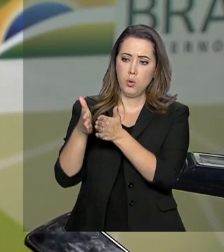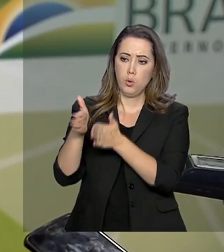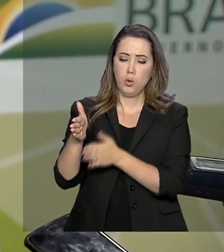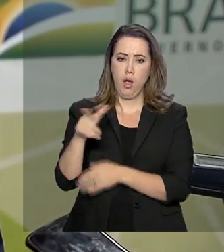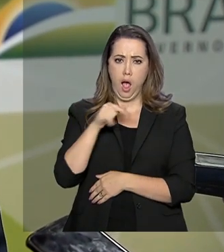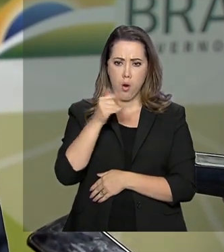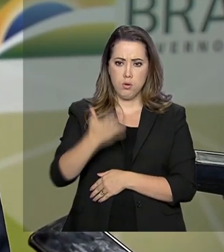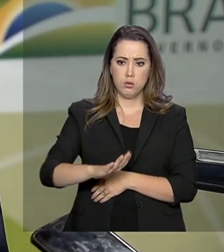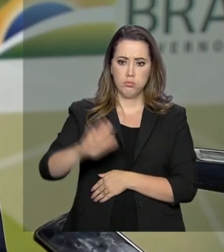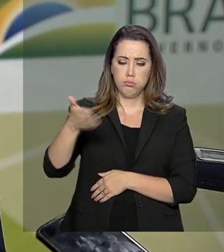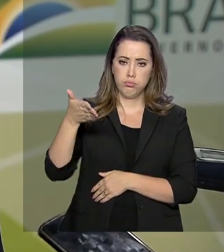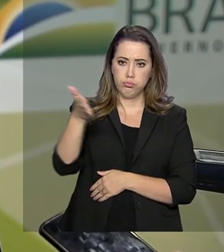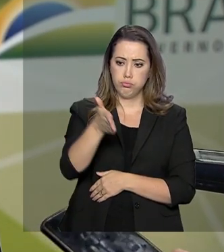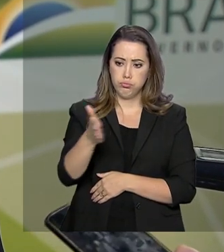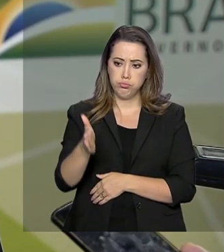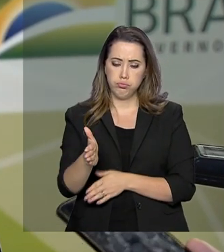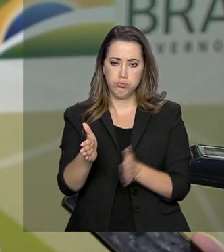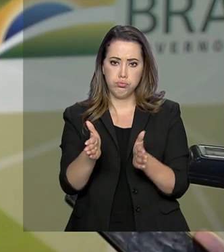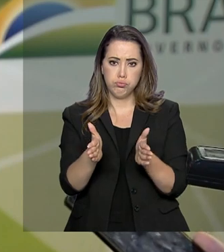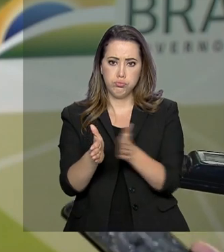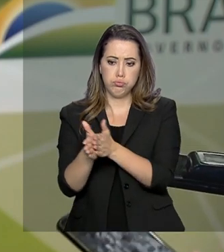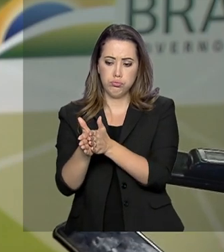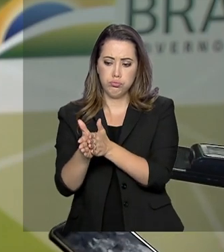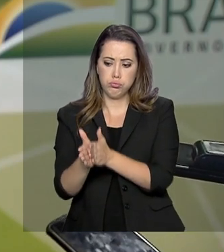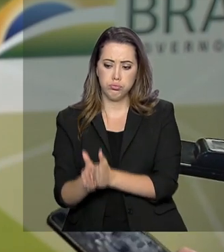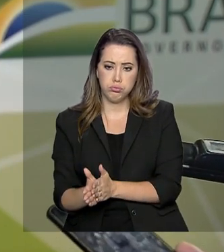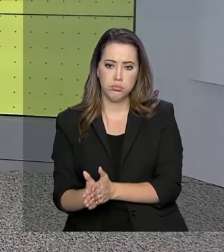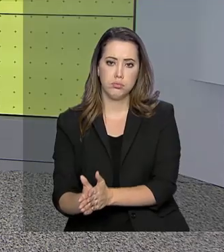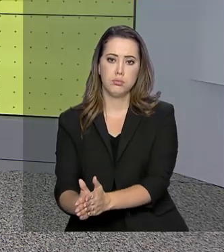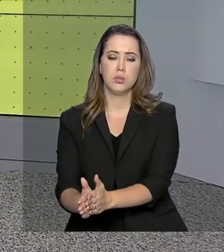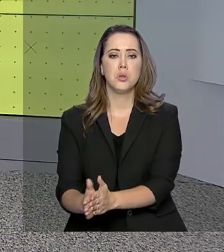Quer dizer, o projeto significa que o projeto está indo muito bem.